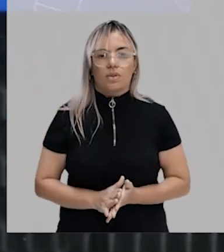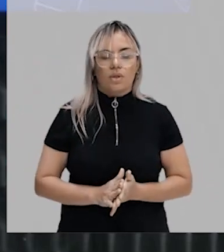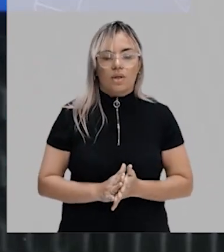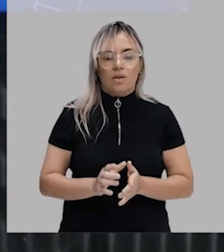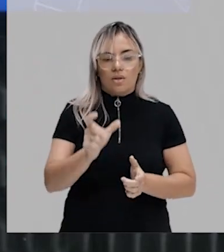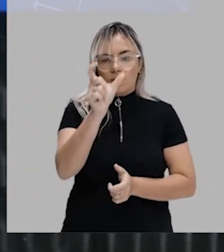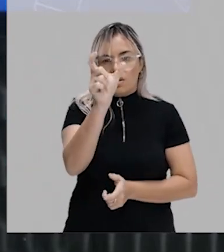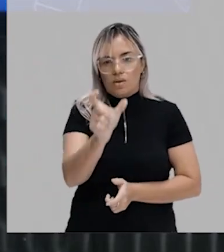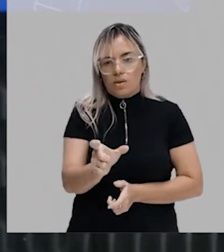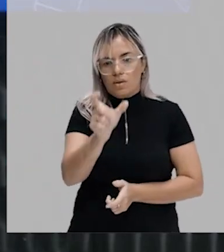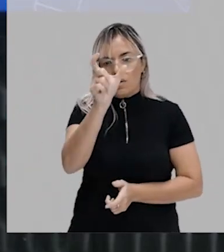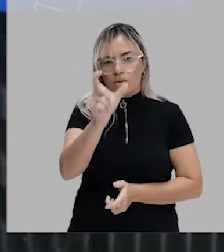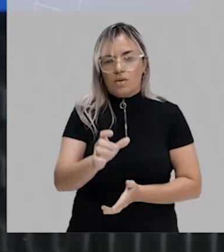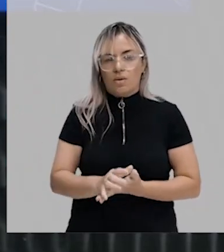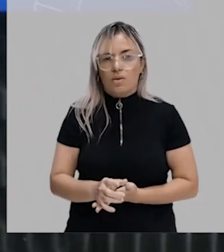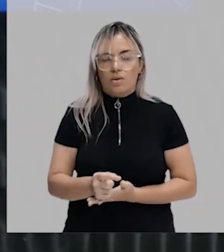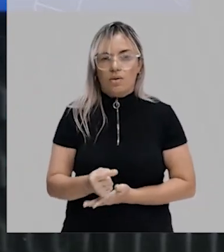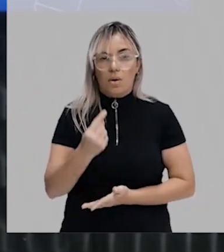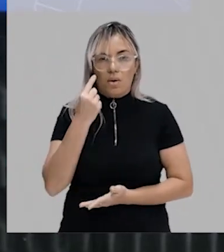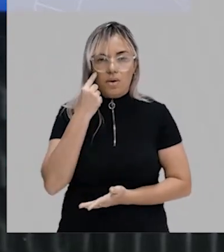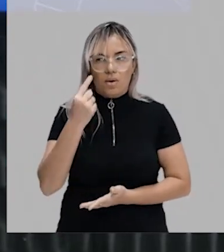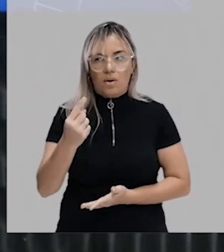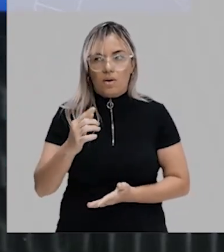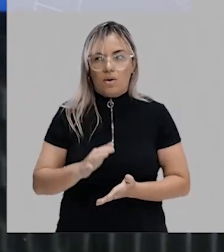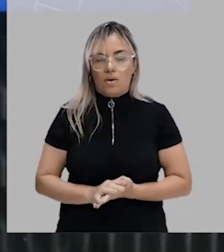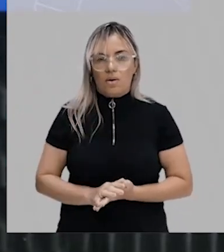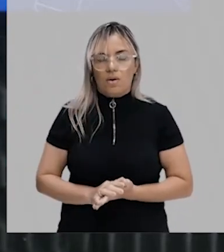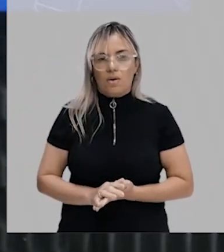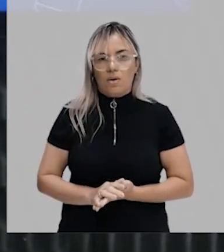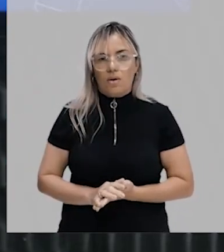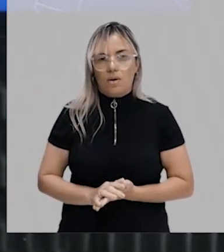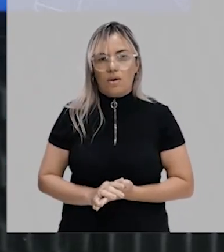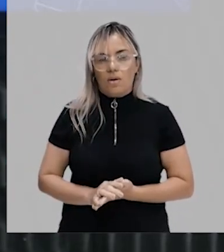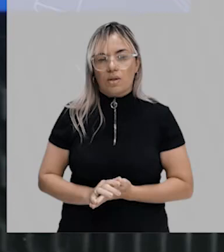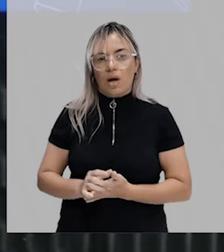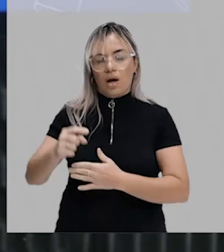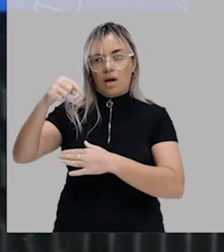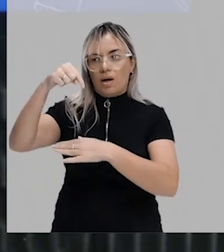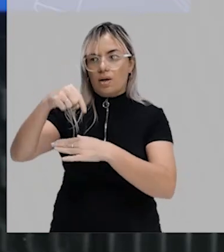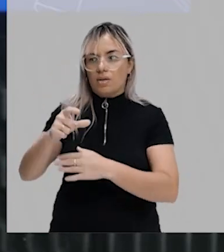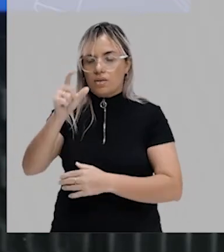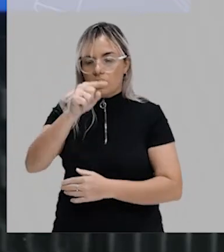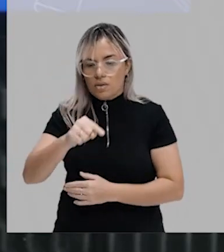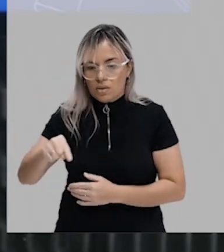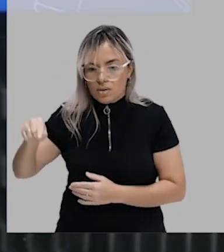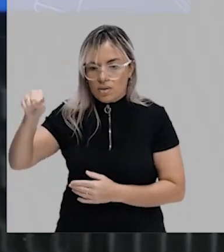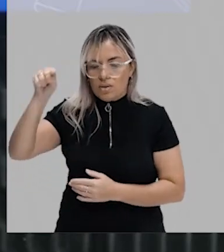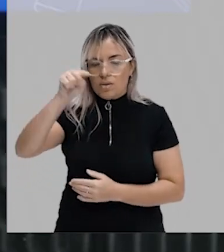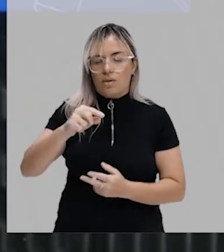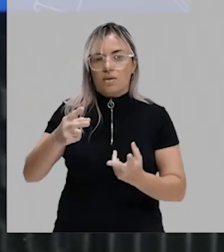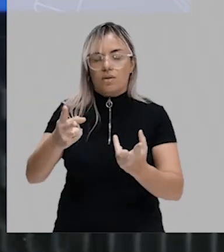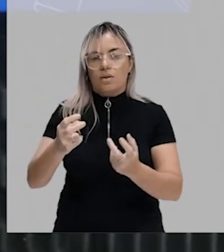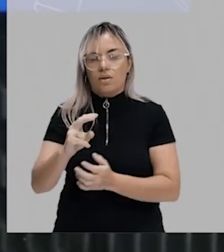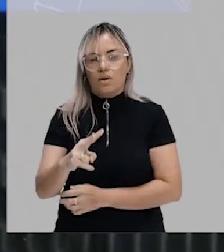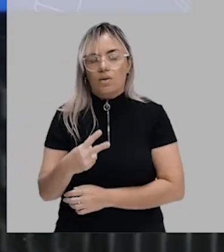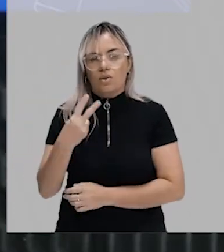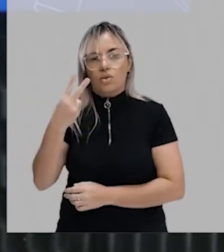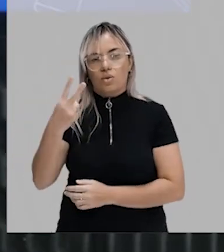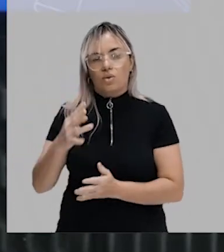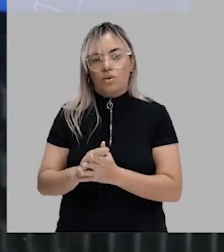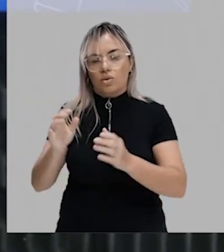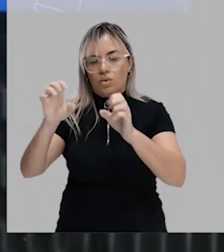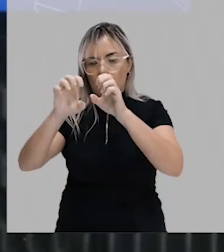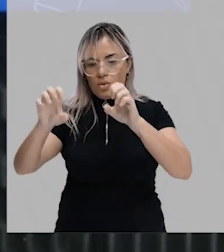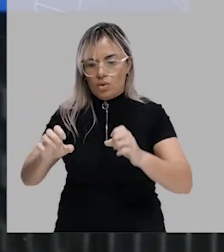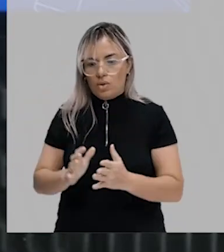tá certo? E quando a gente vê um corte transversal desse indivíduo aqui, a gente vai perceber que tem duas estruturas cilíndricas aqui, uma